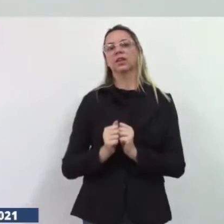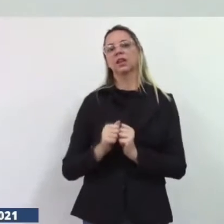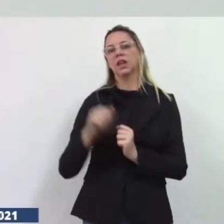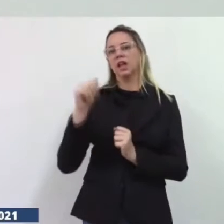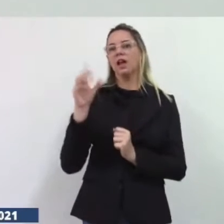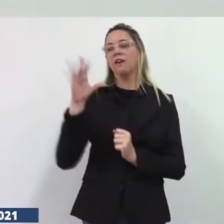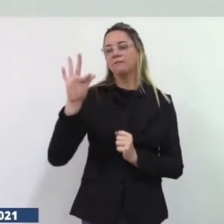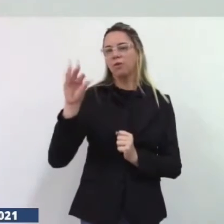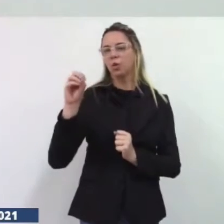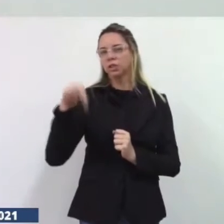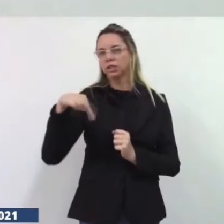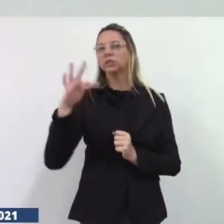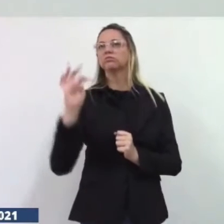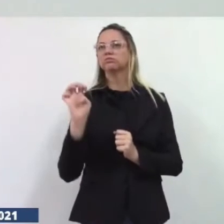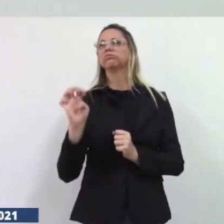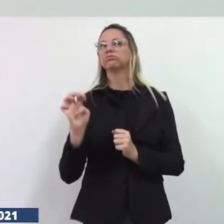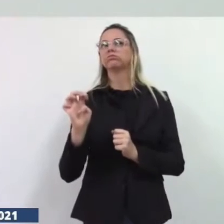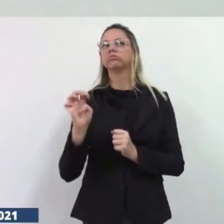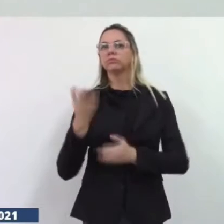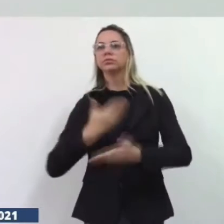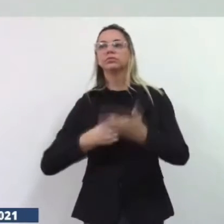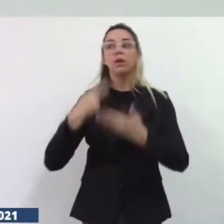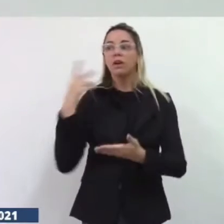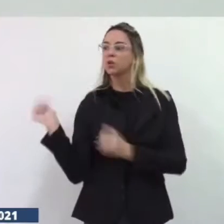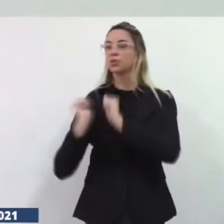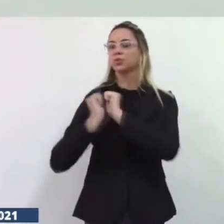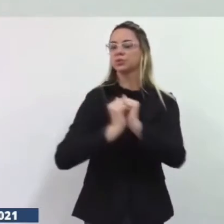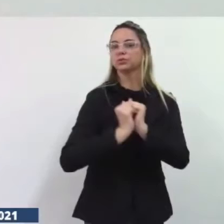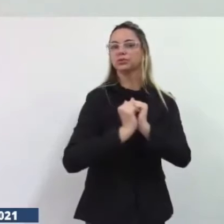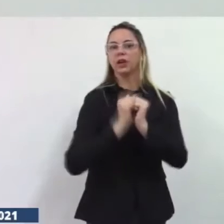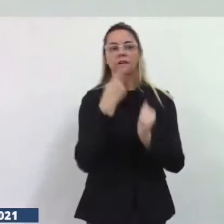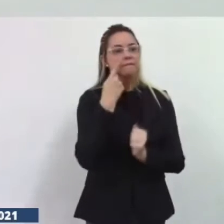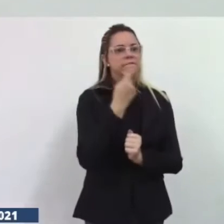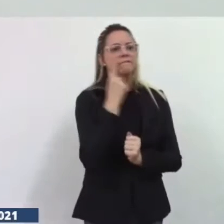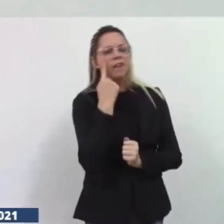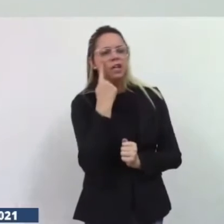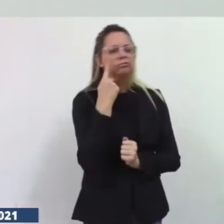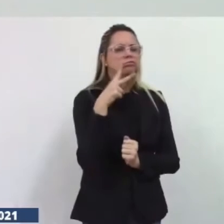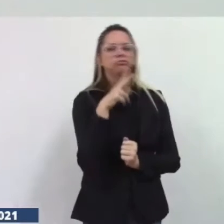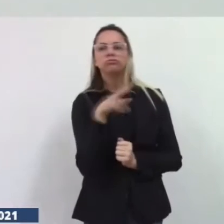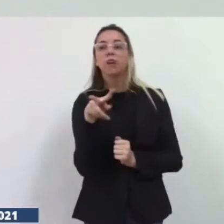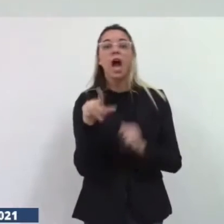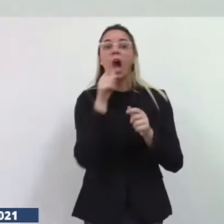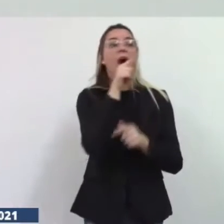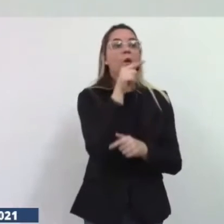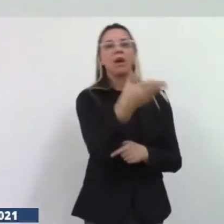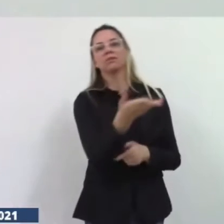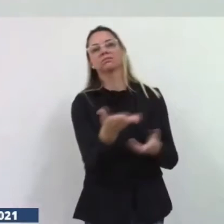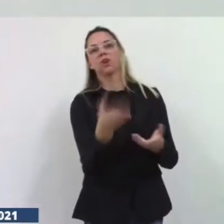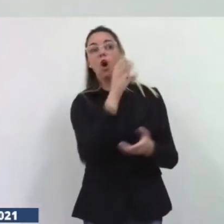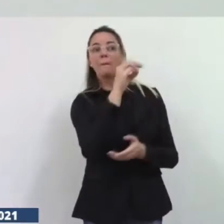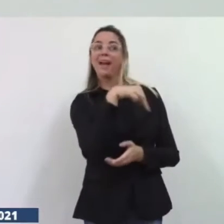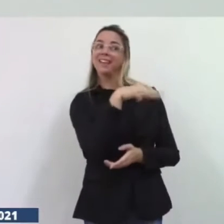a gente para lá para ver essas solicitações como a chegada da água aqui na escola